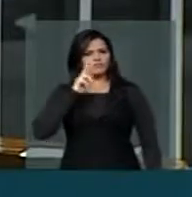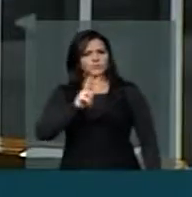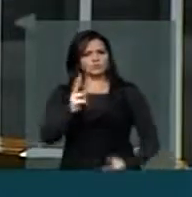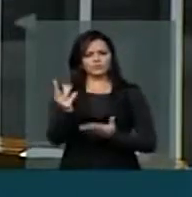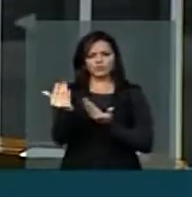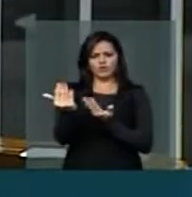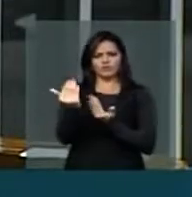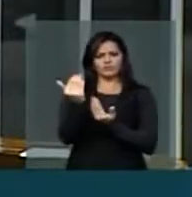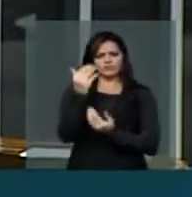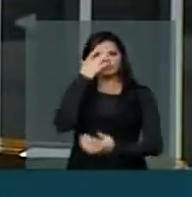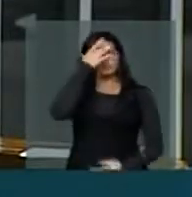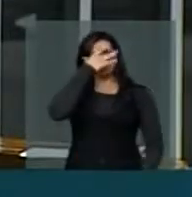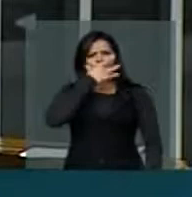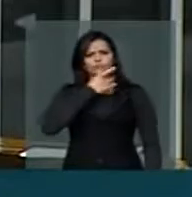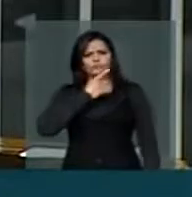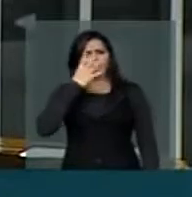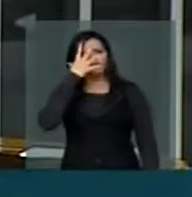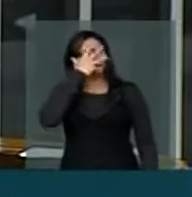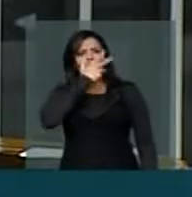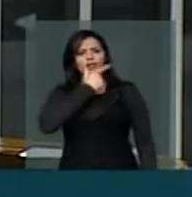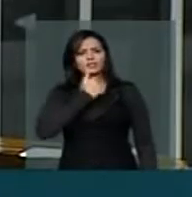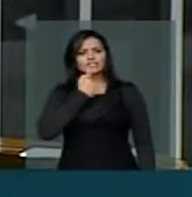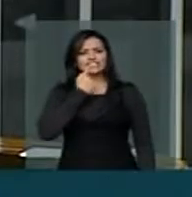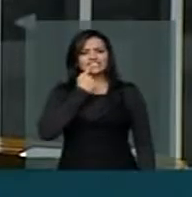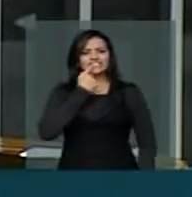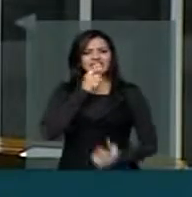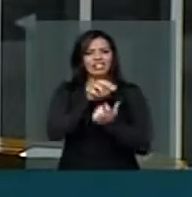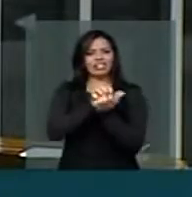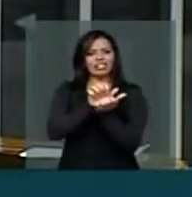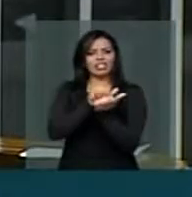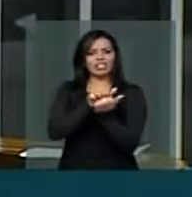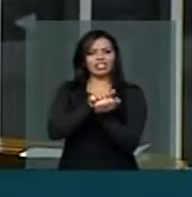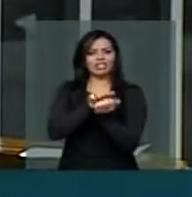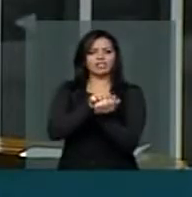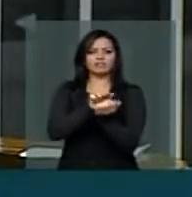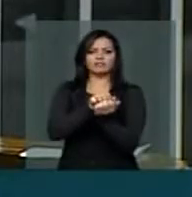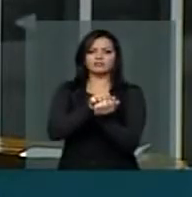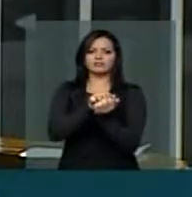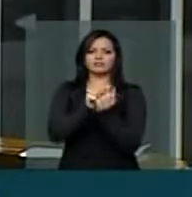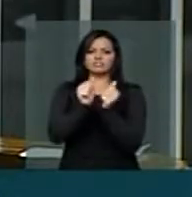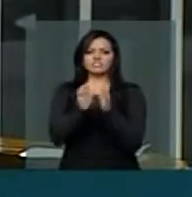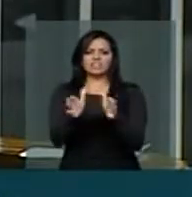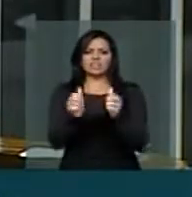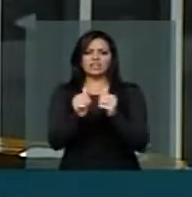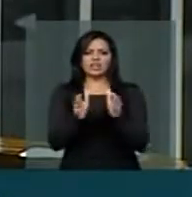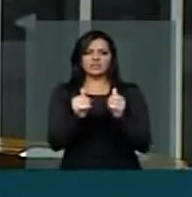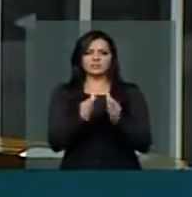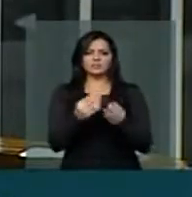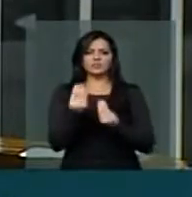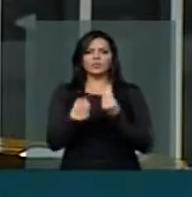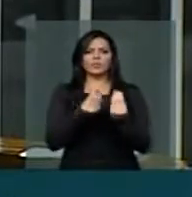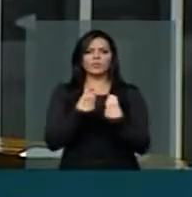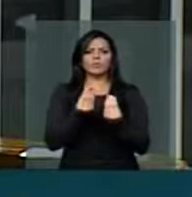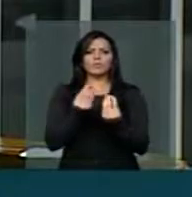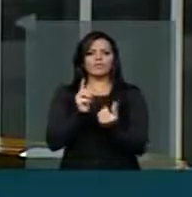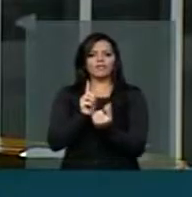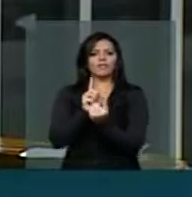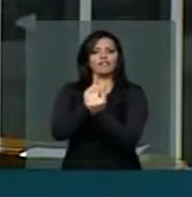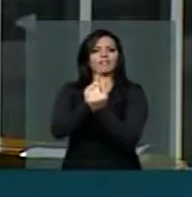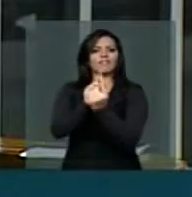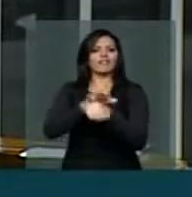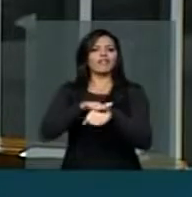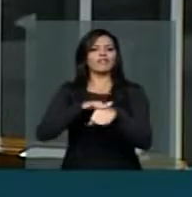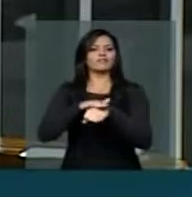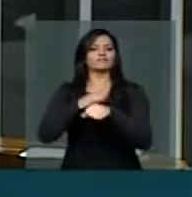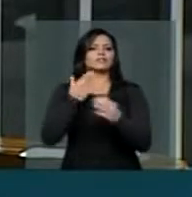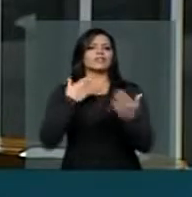belos com os dentes totalmente estragados. Não podem chegar para conversar conosco porque